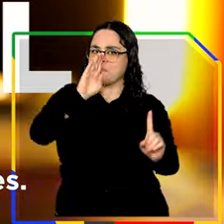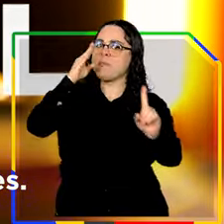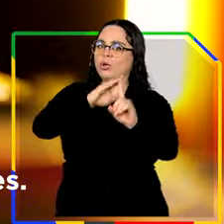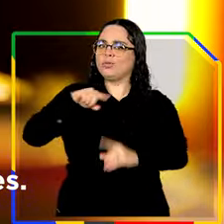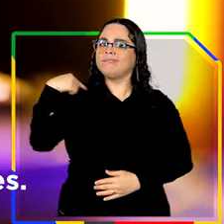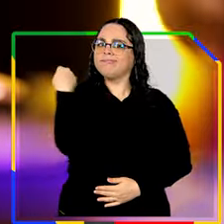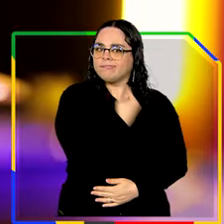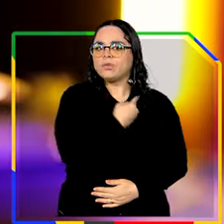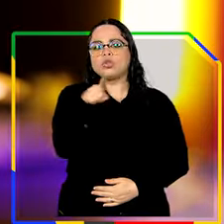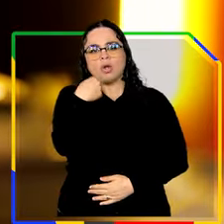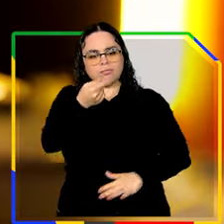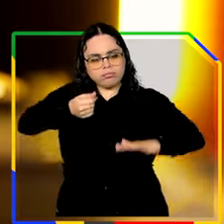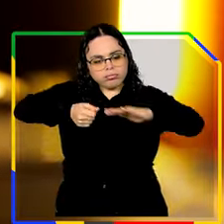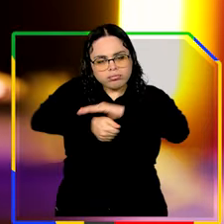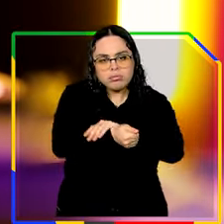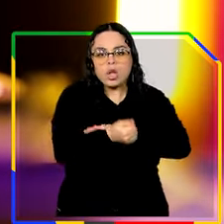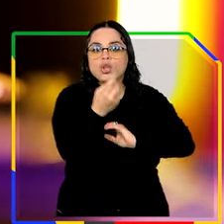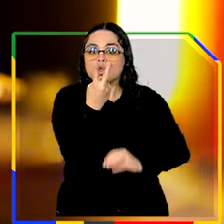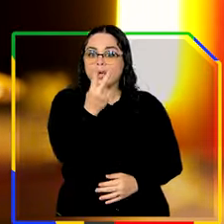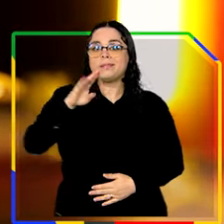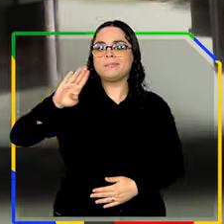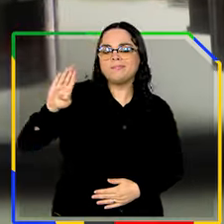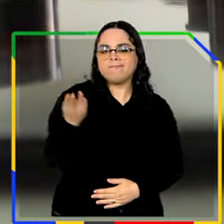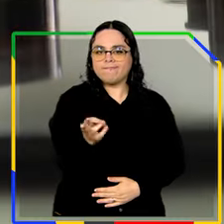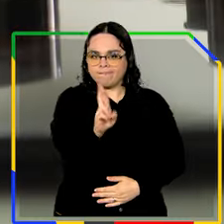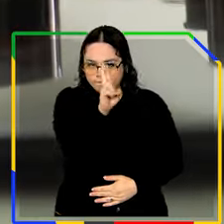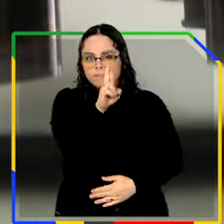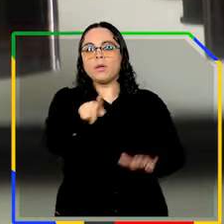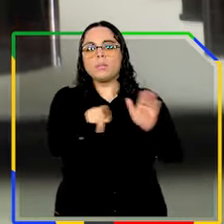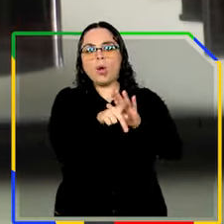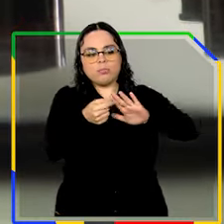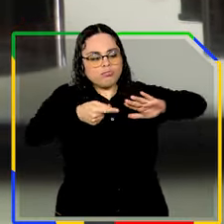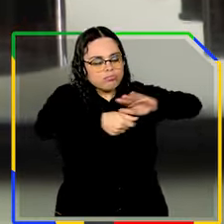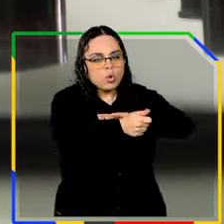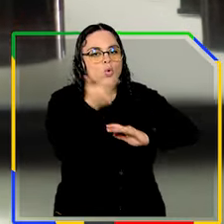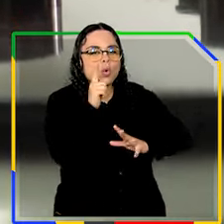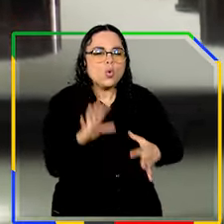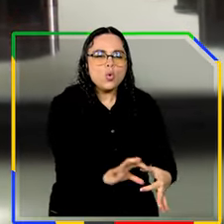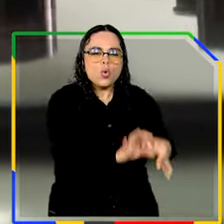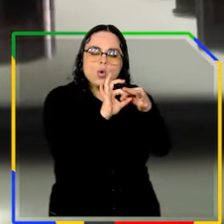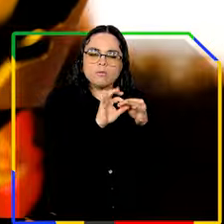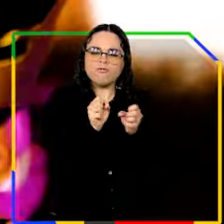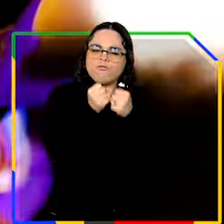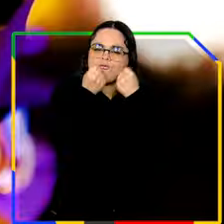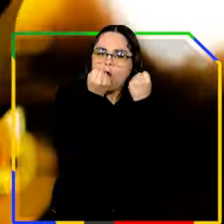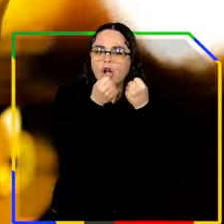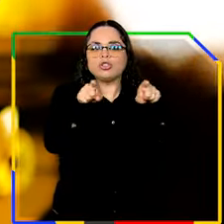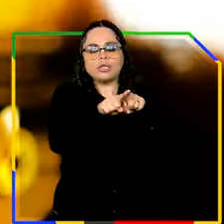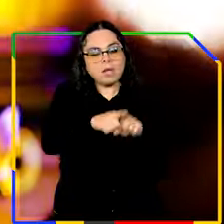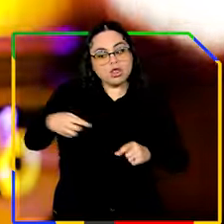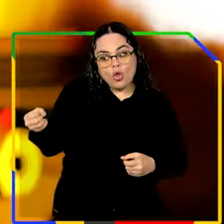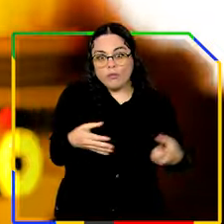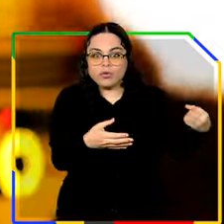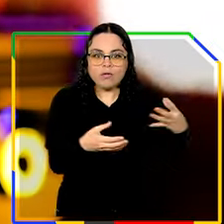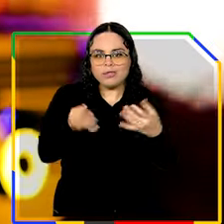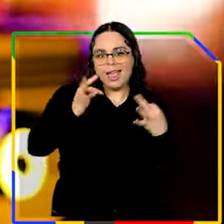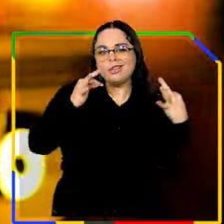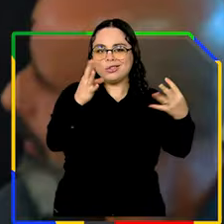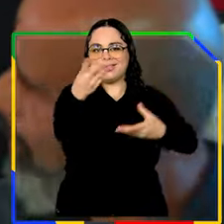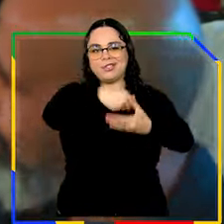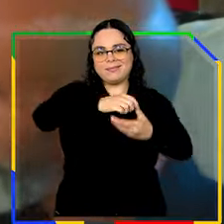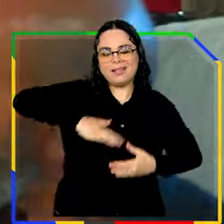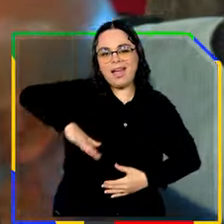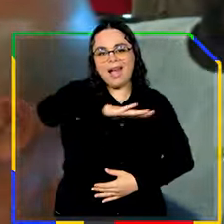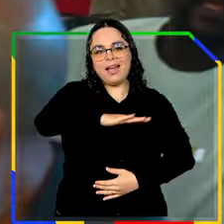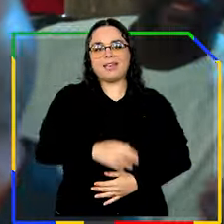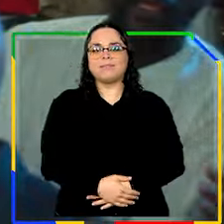prioridades. Estamos investindo mais de 2 bilhões de reais em recursos para recuperar, fortalecer e modernizar o setor.